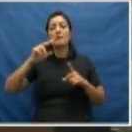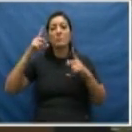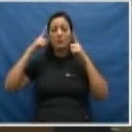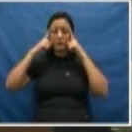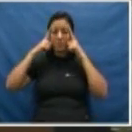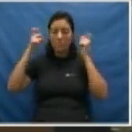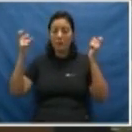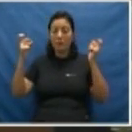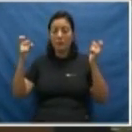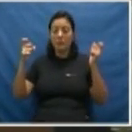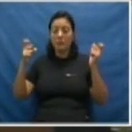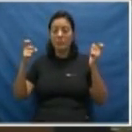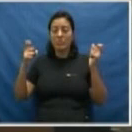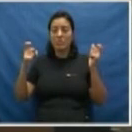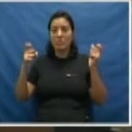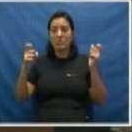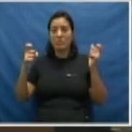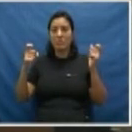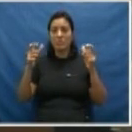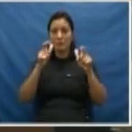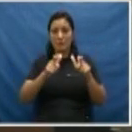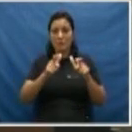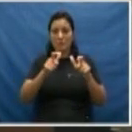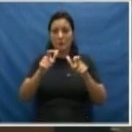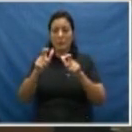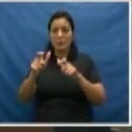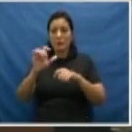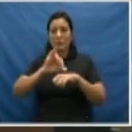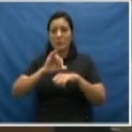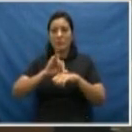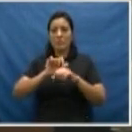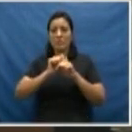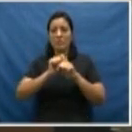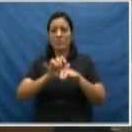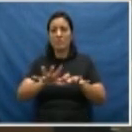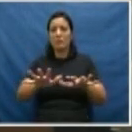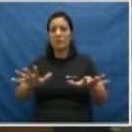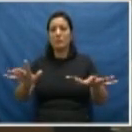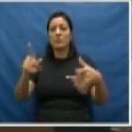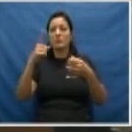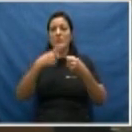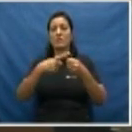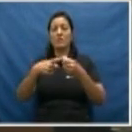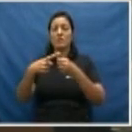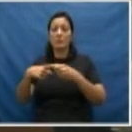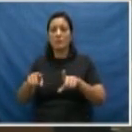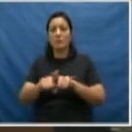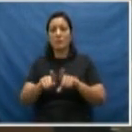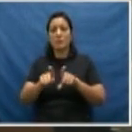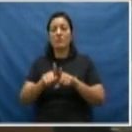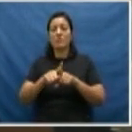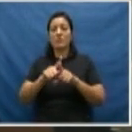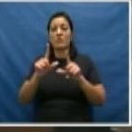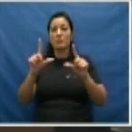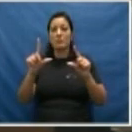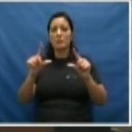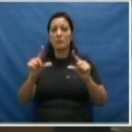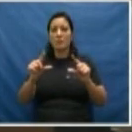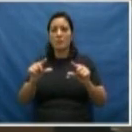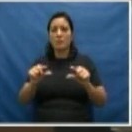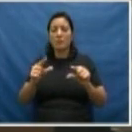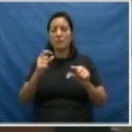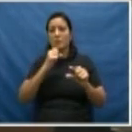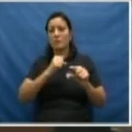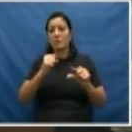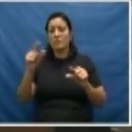localizada nas capitais, hoje ela migrou para o interior também. Diminuíram os números de